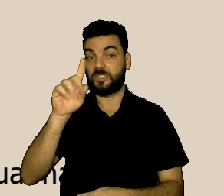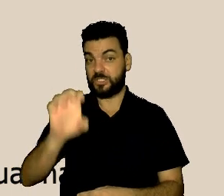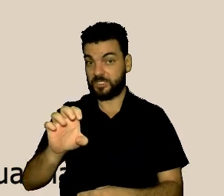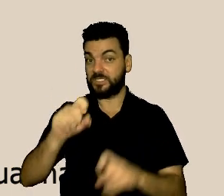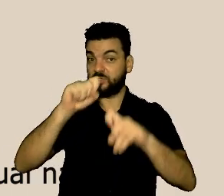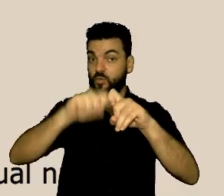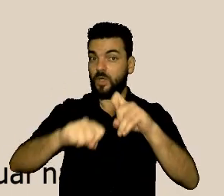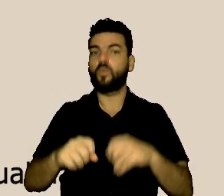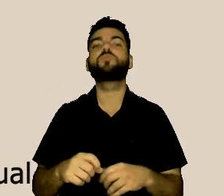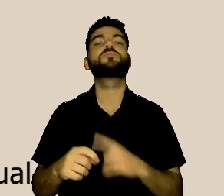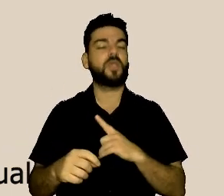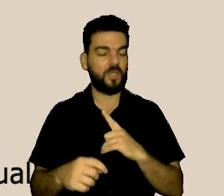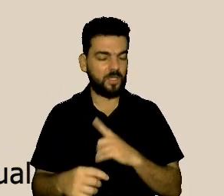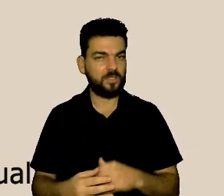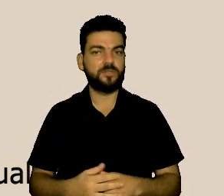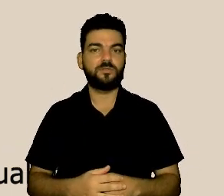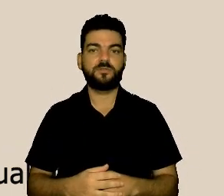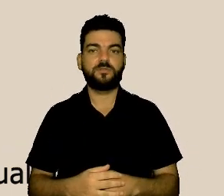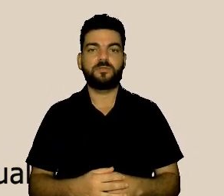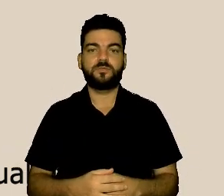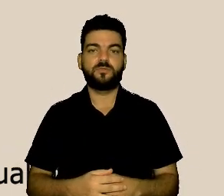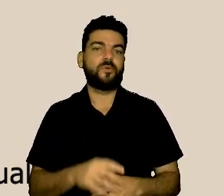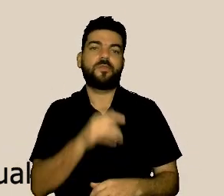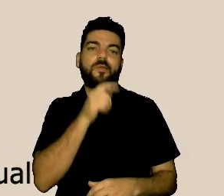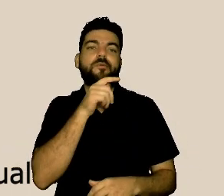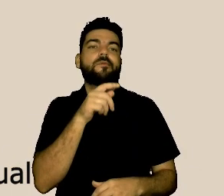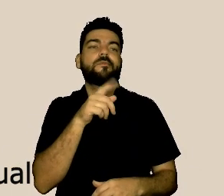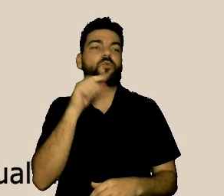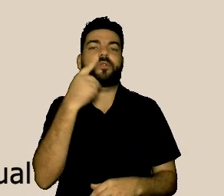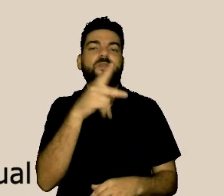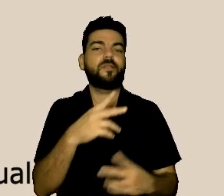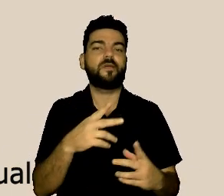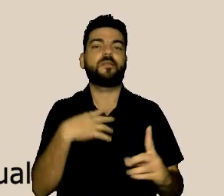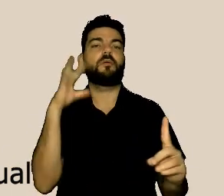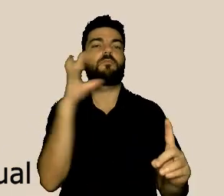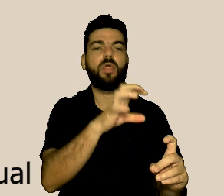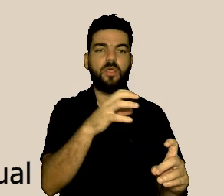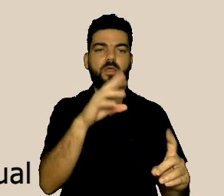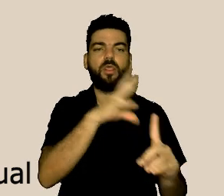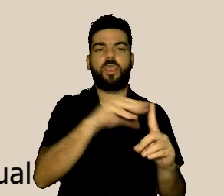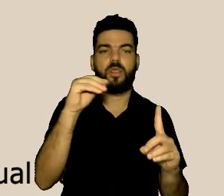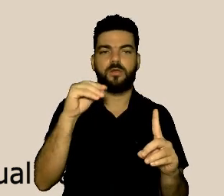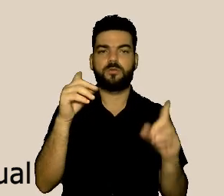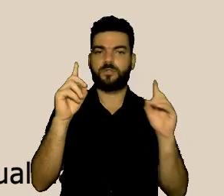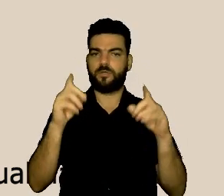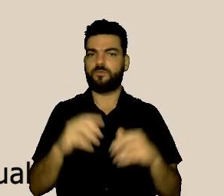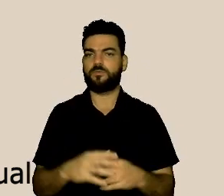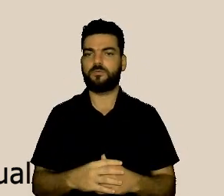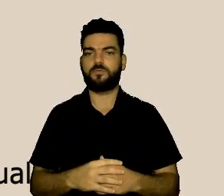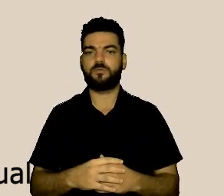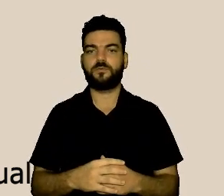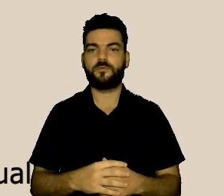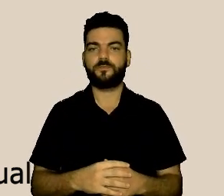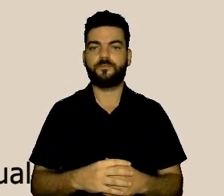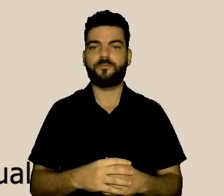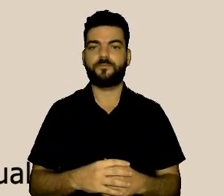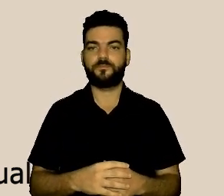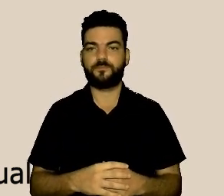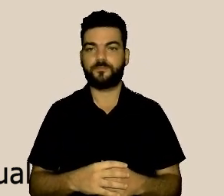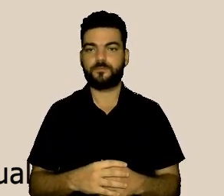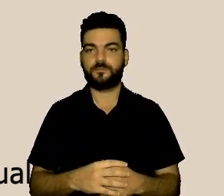ser assediada. Próximo, por favor. E aqui, então, só uma rápida